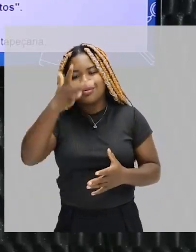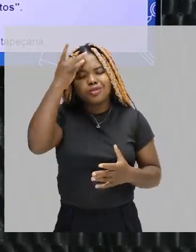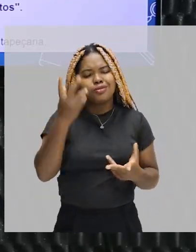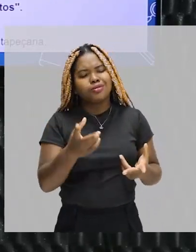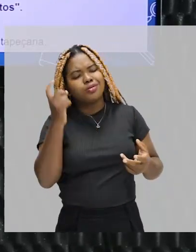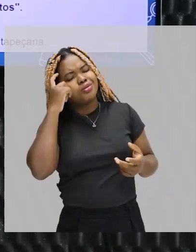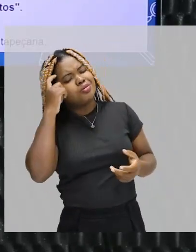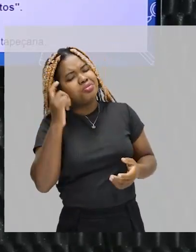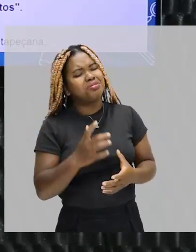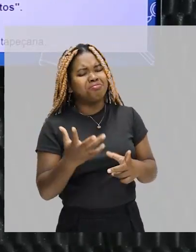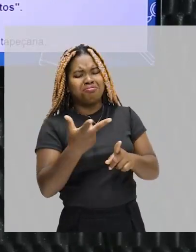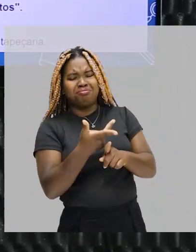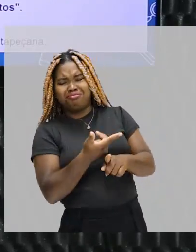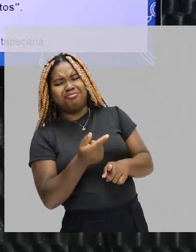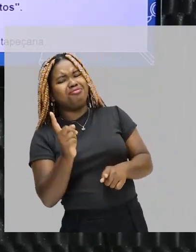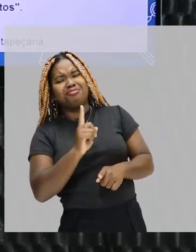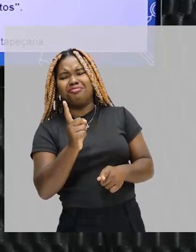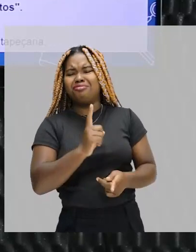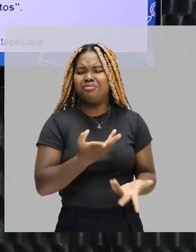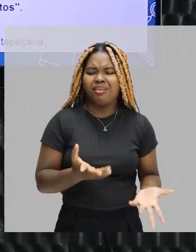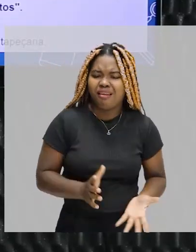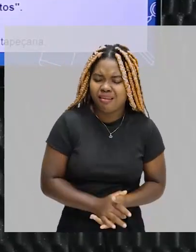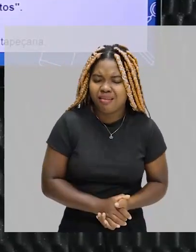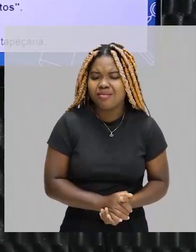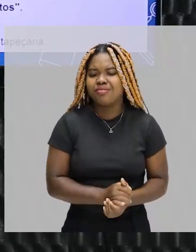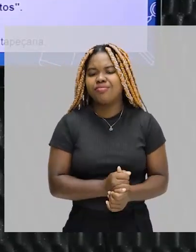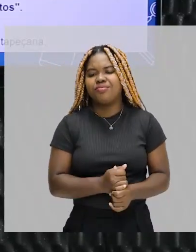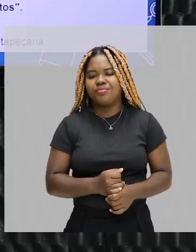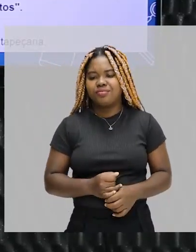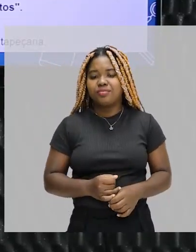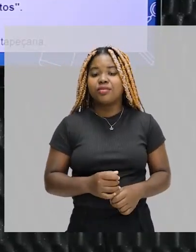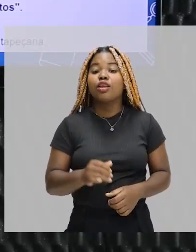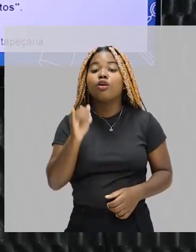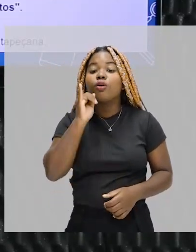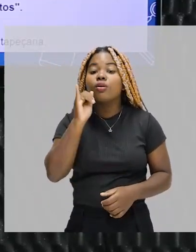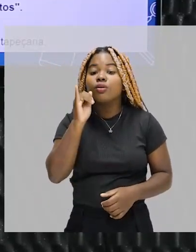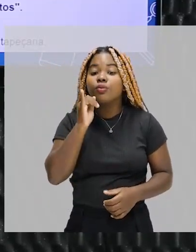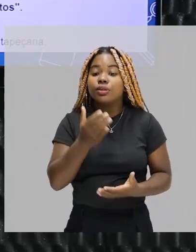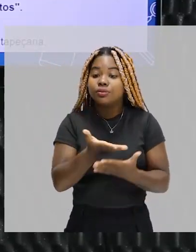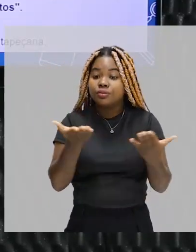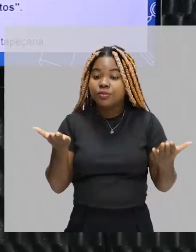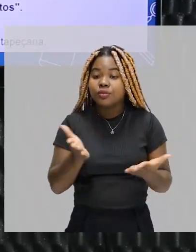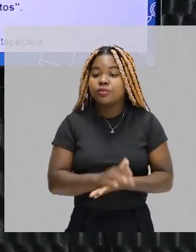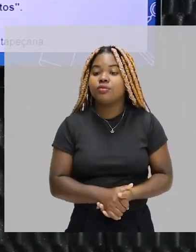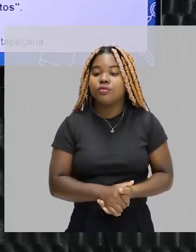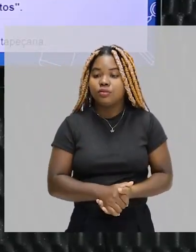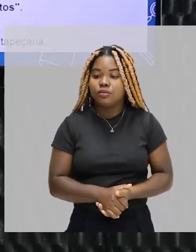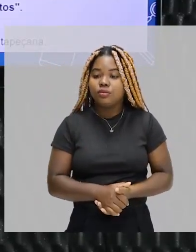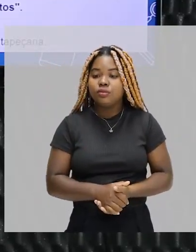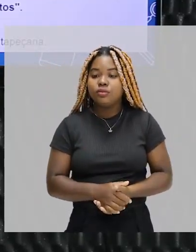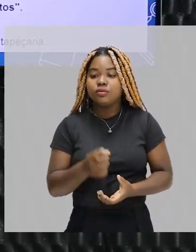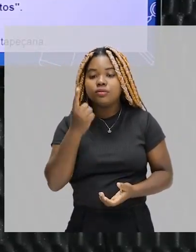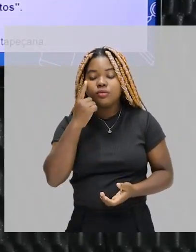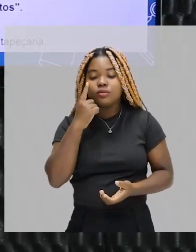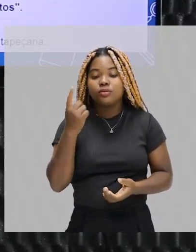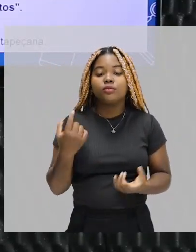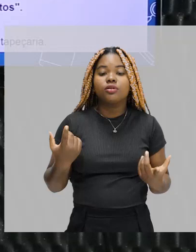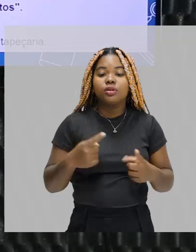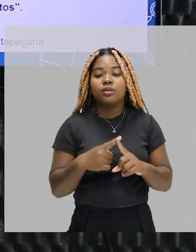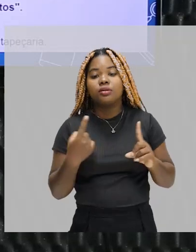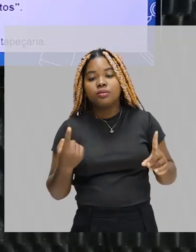sim como um trabalho manufatureiro. Assim como outras variações. Eu coloquei só um exemplo para a colocar aí a dúvida, mas também não deixar